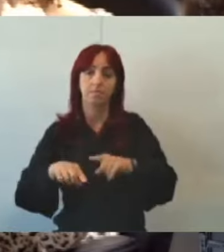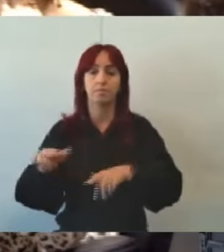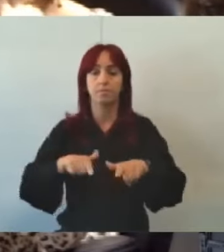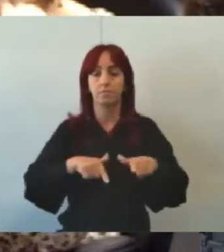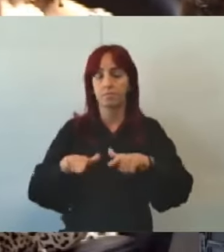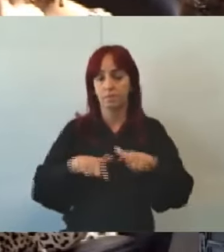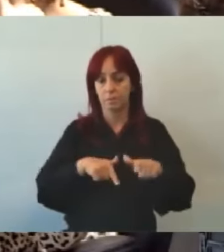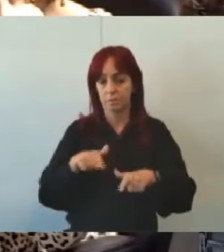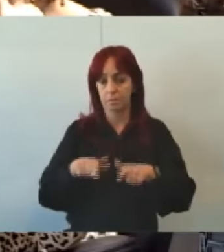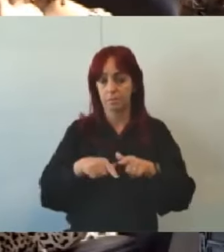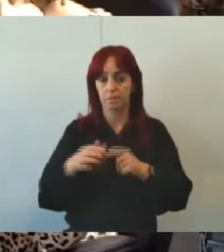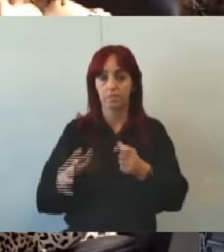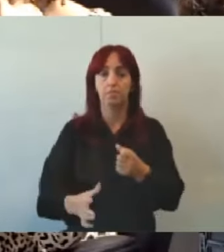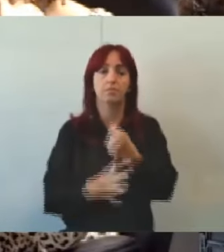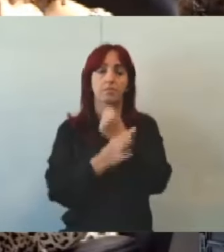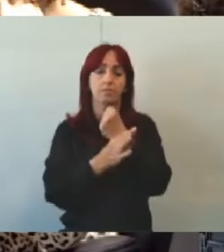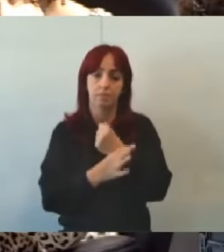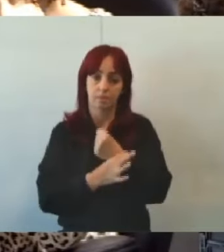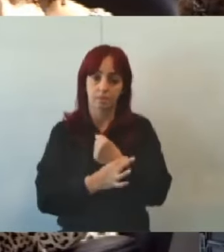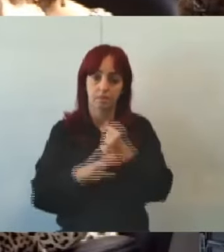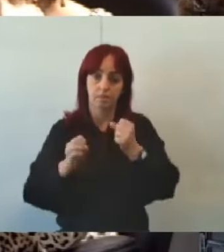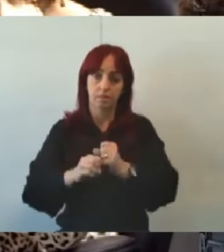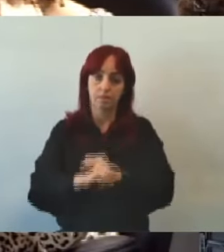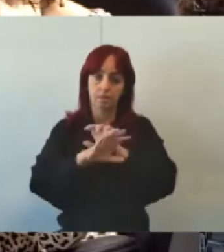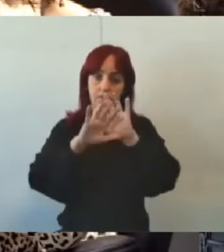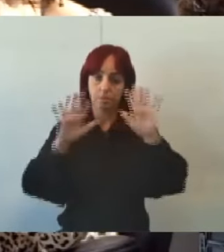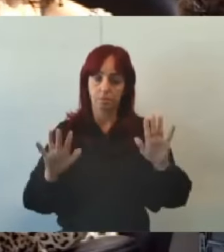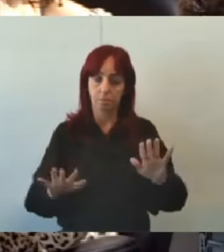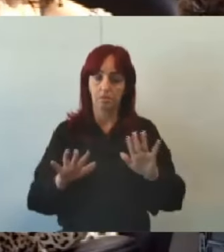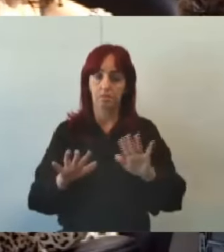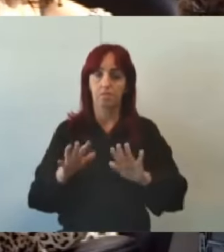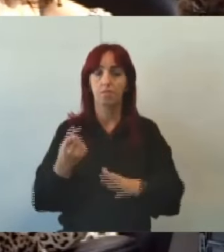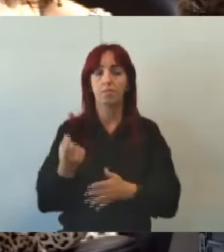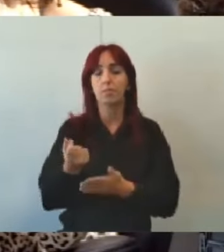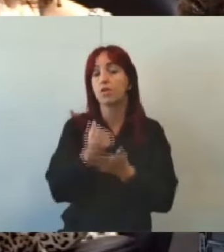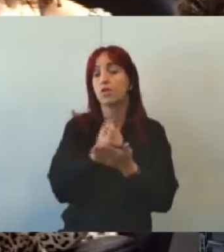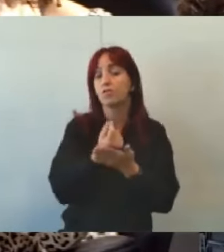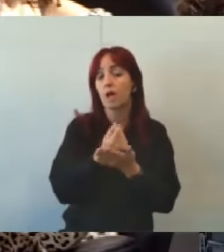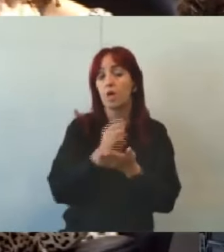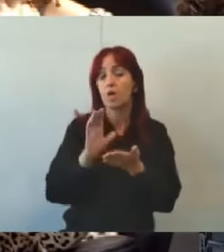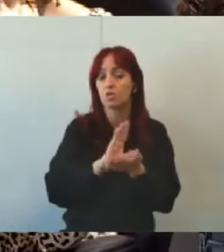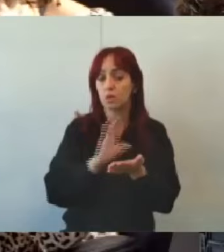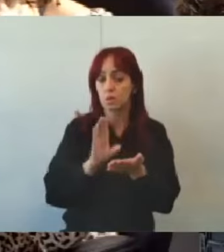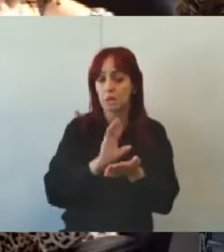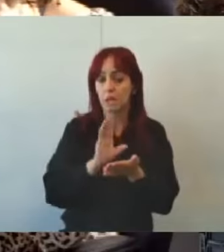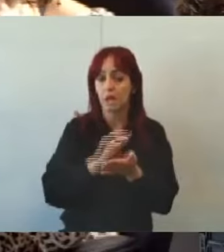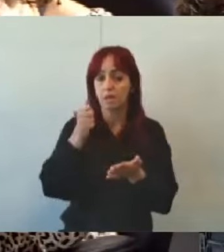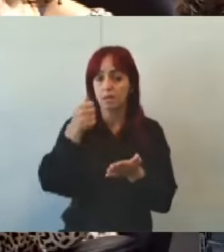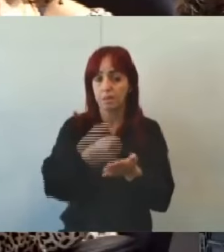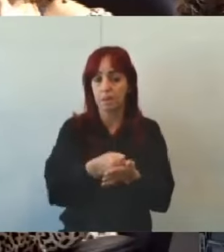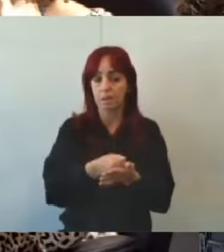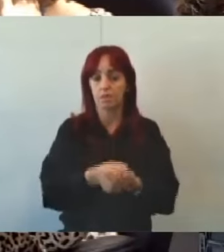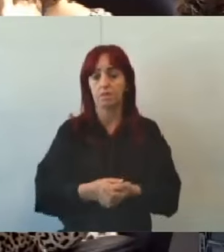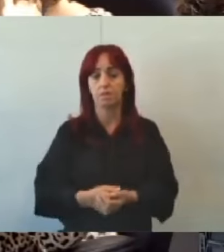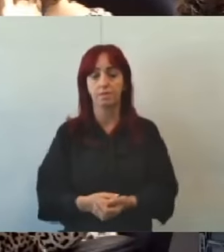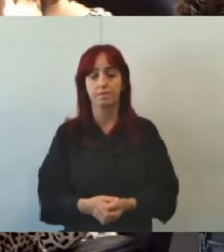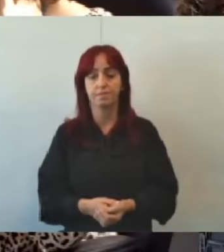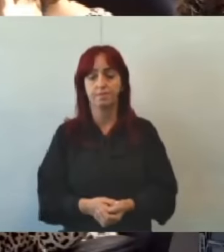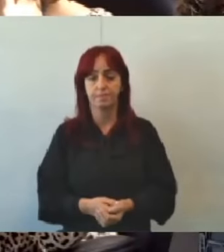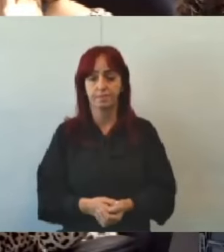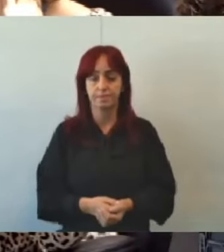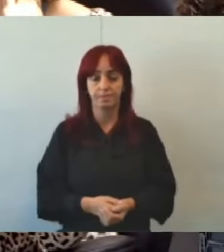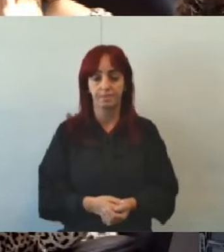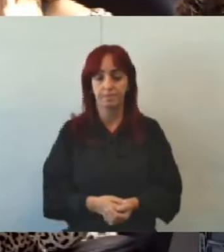de modo a garantir plena transparência a respeito dos valores orçados desempenhados liquidados e pagos que aí é a dúvida de todo mundo